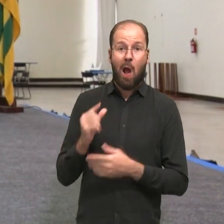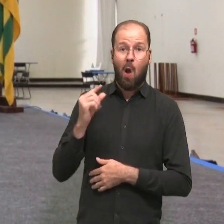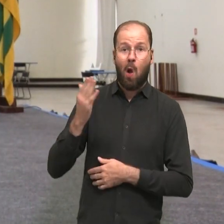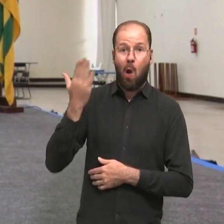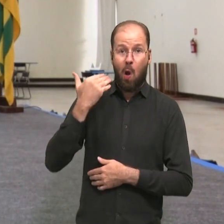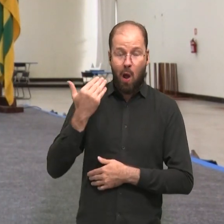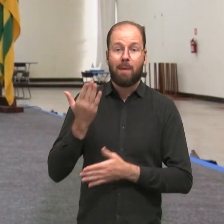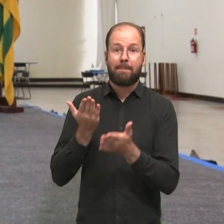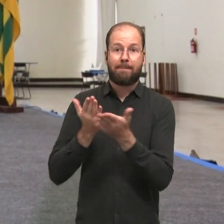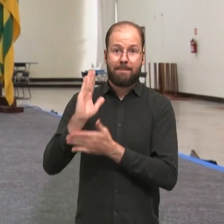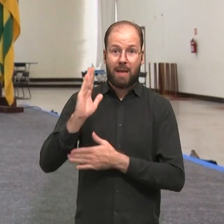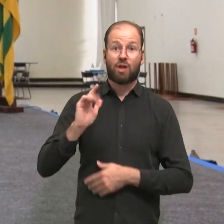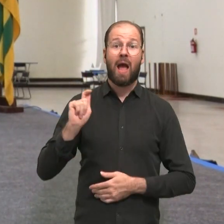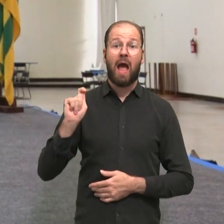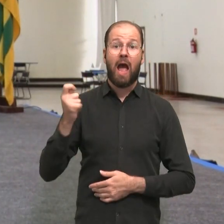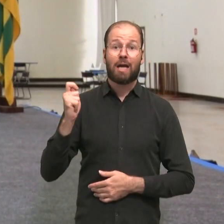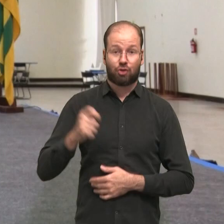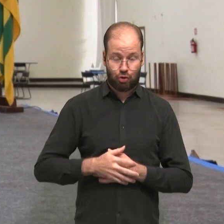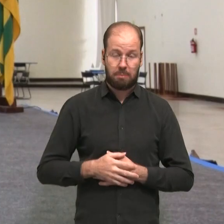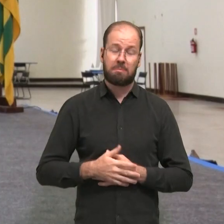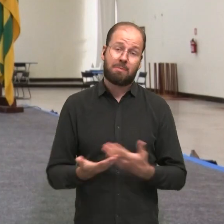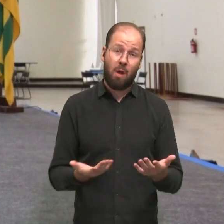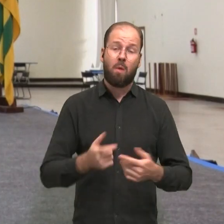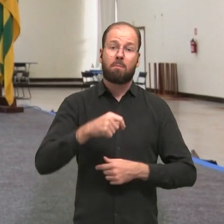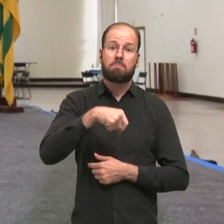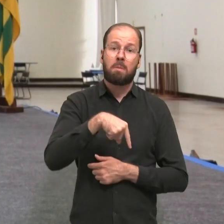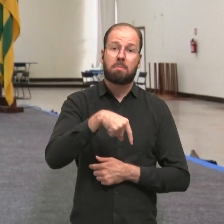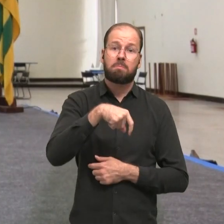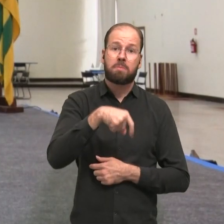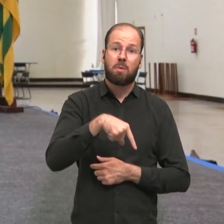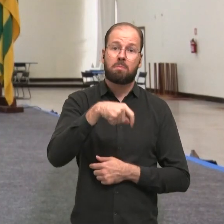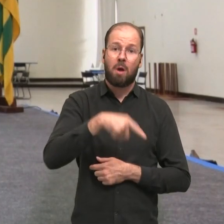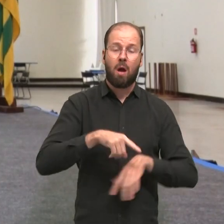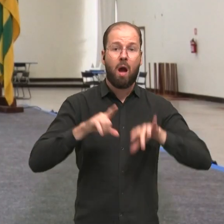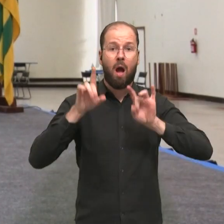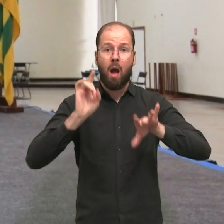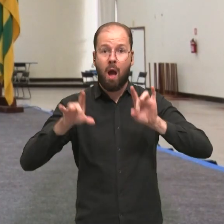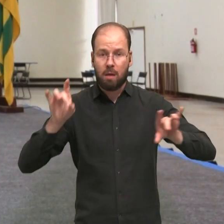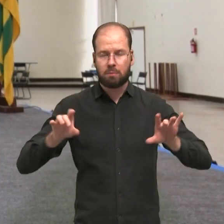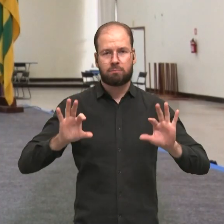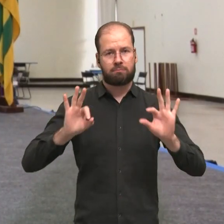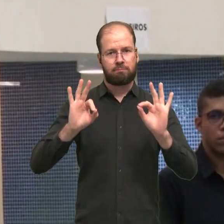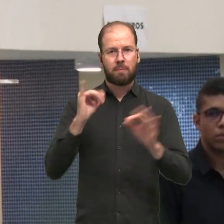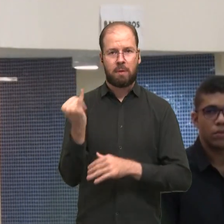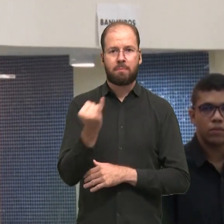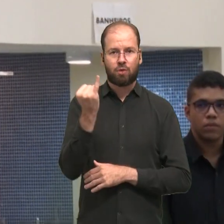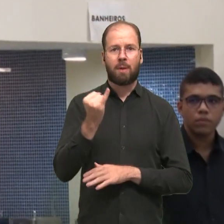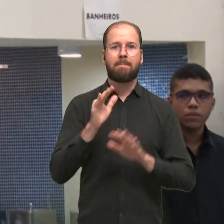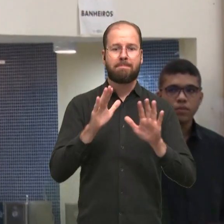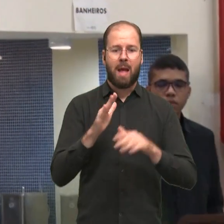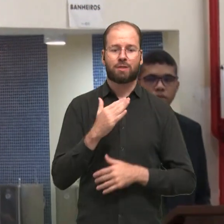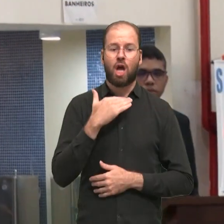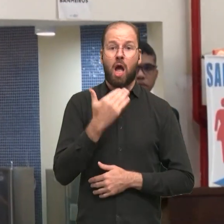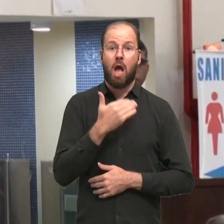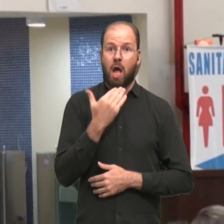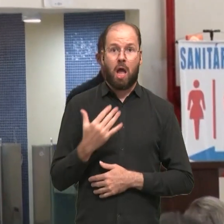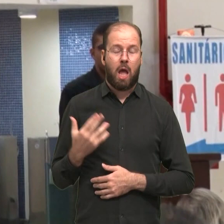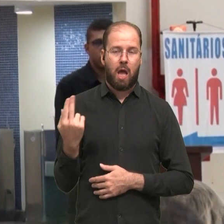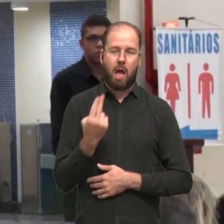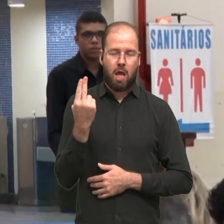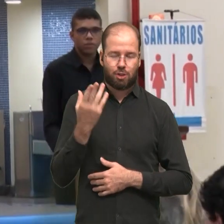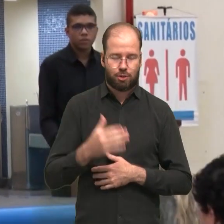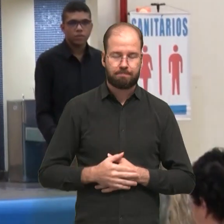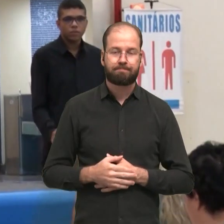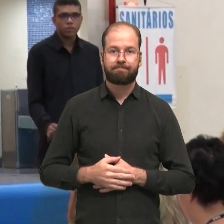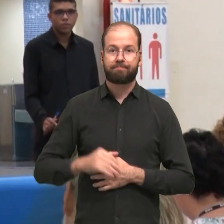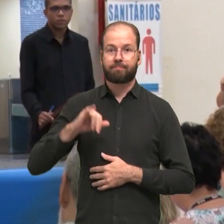vai ser por atacado. Então, pequenas gotas de ação individual são importantes, mas não bastam. Gesiel Carvalho, vice